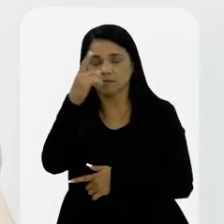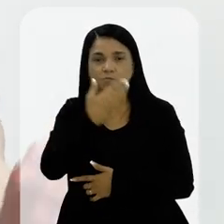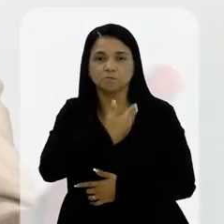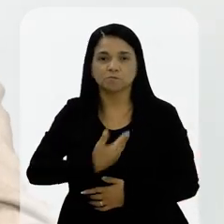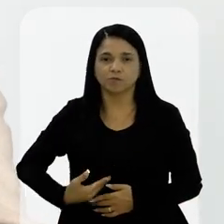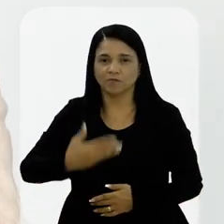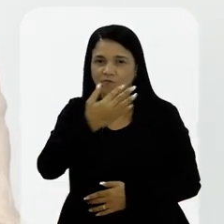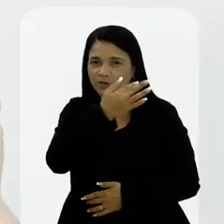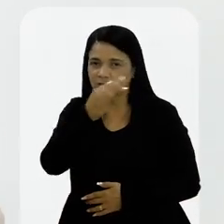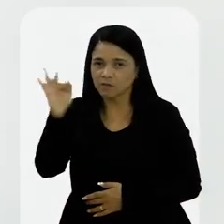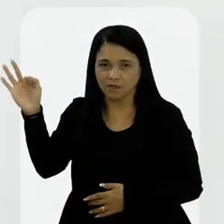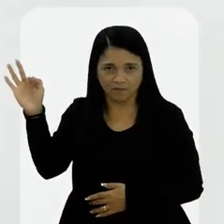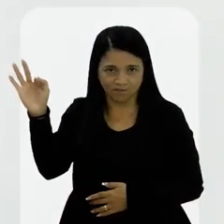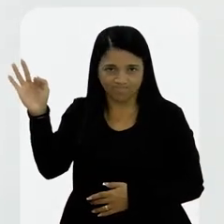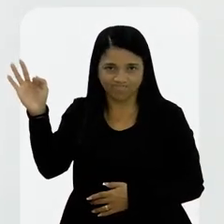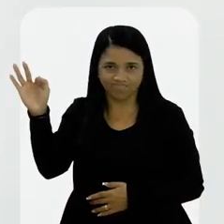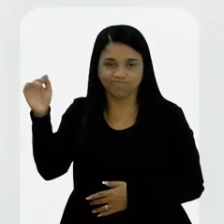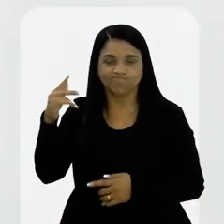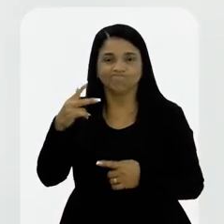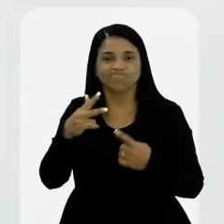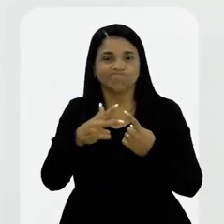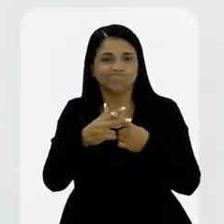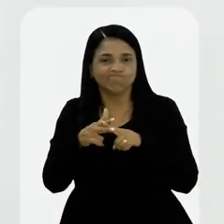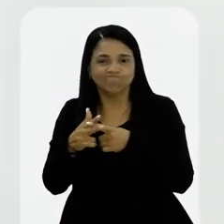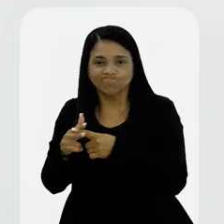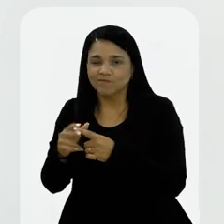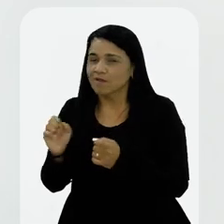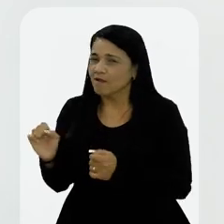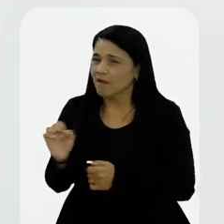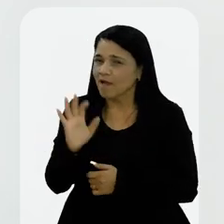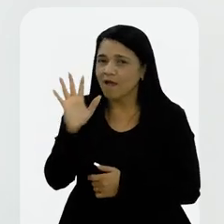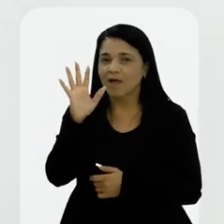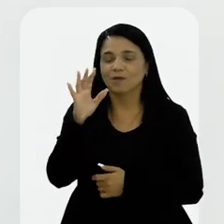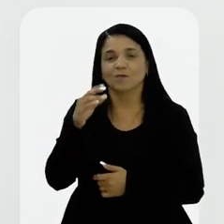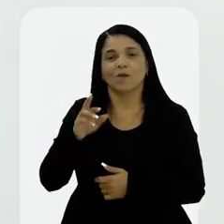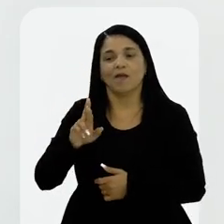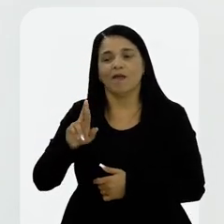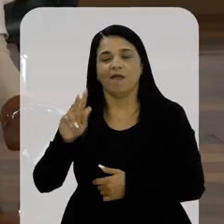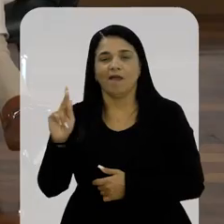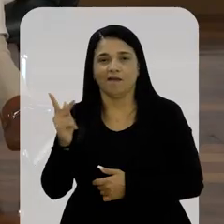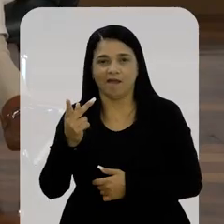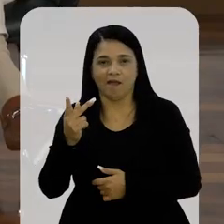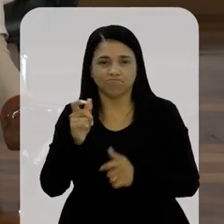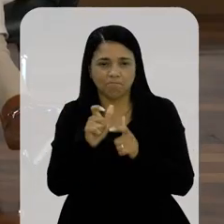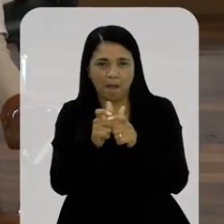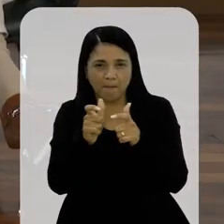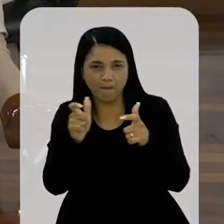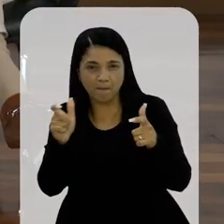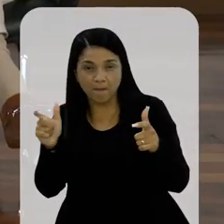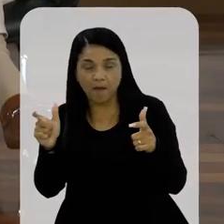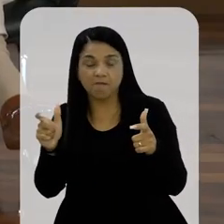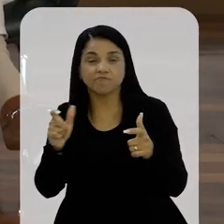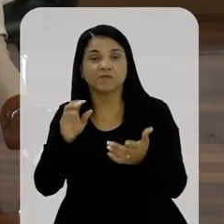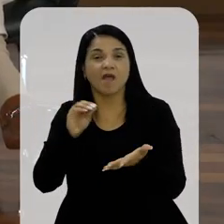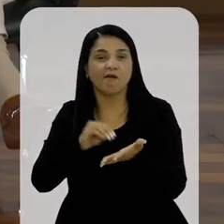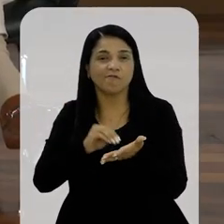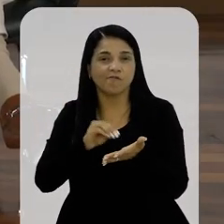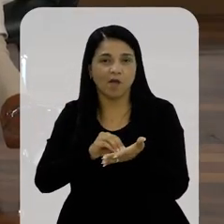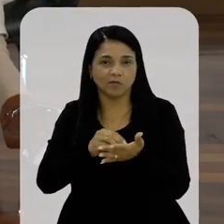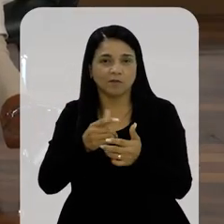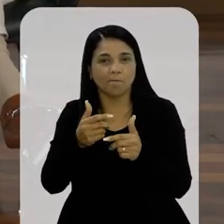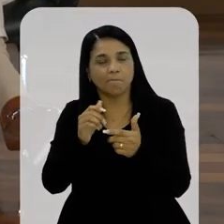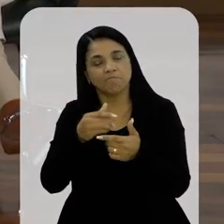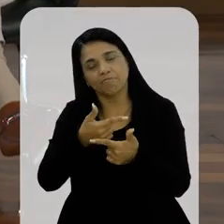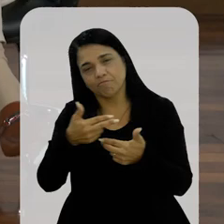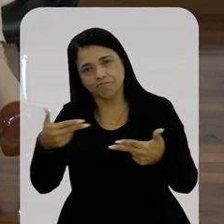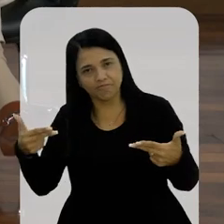públicos federais. O sucateamento, porque a manutenção é muito cara, e o RH é muito grande, e a pauta